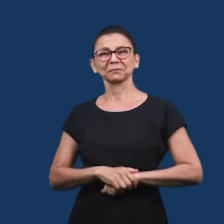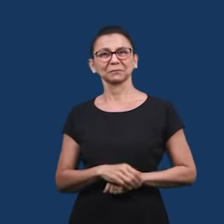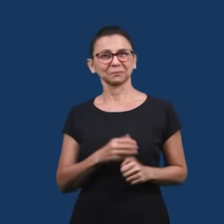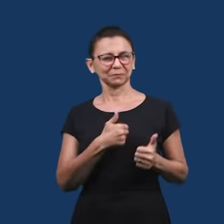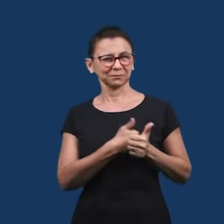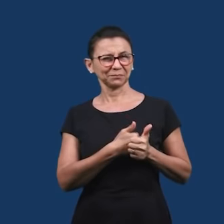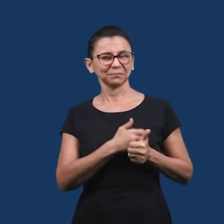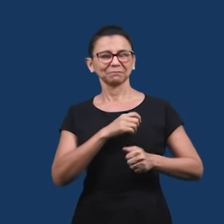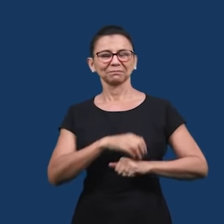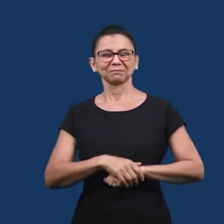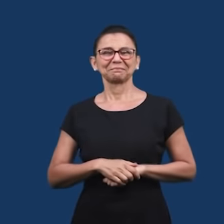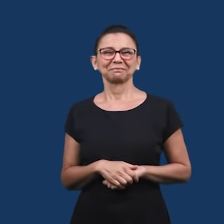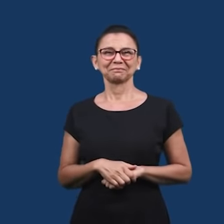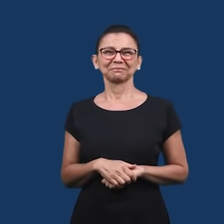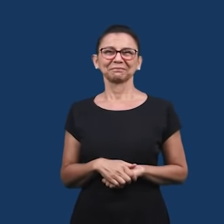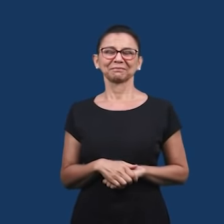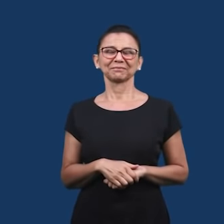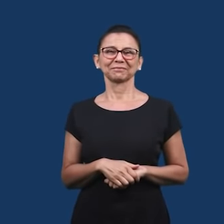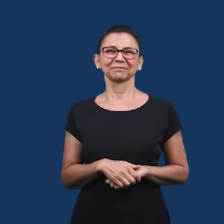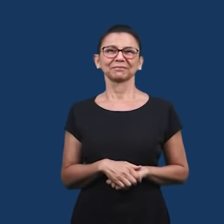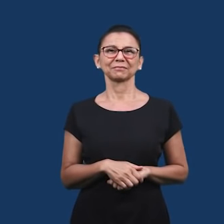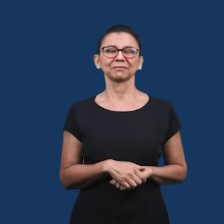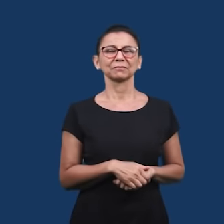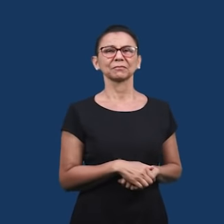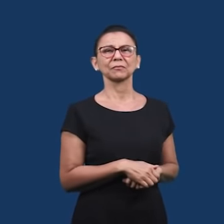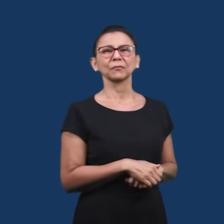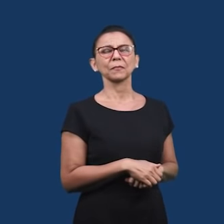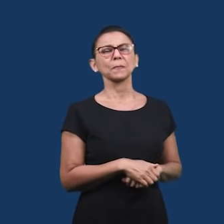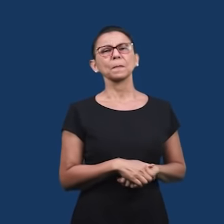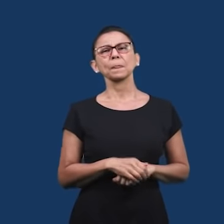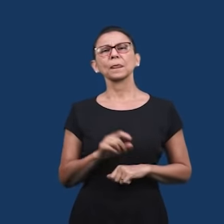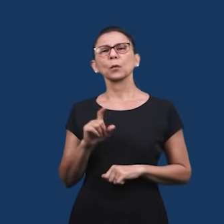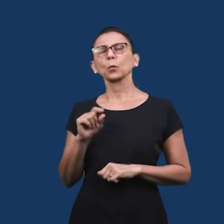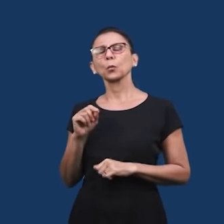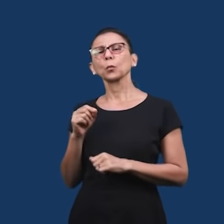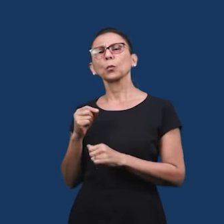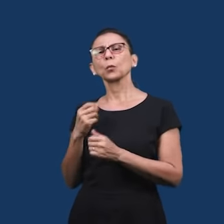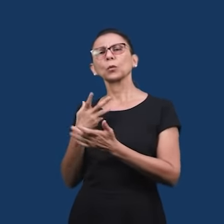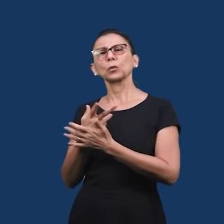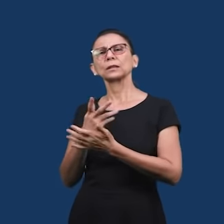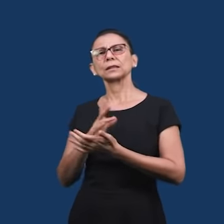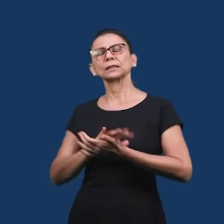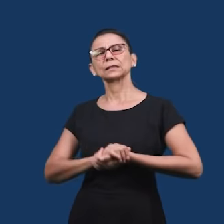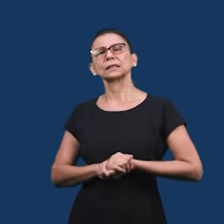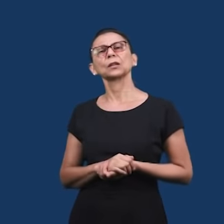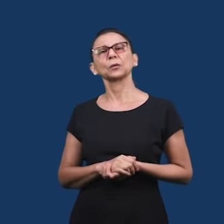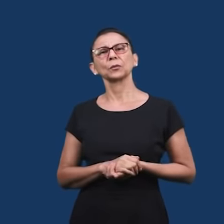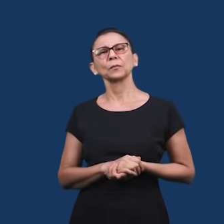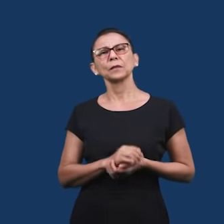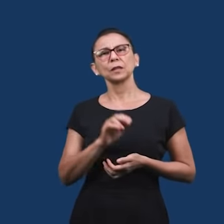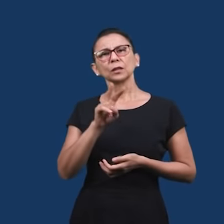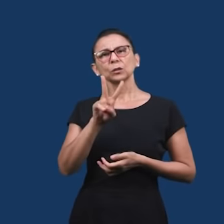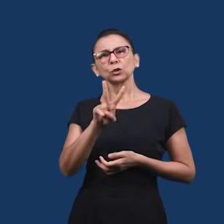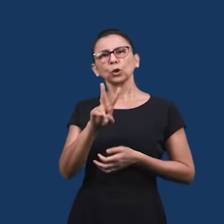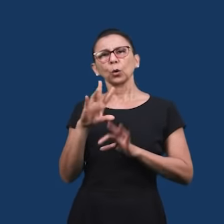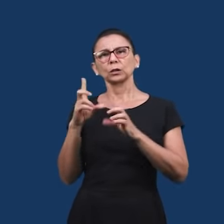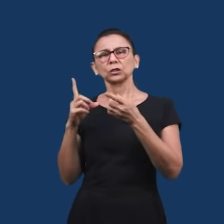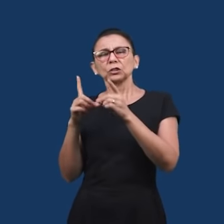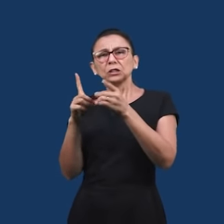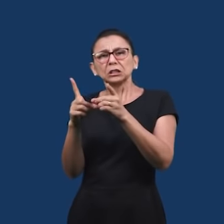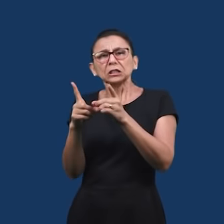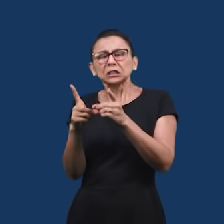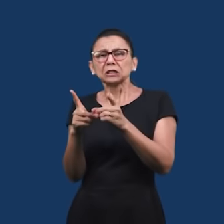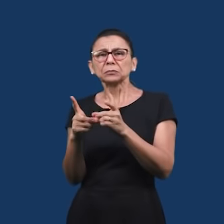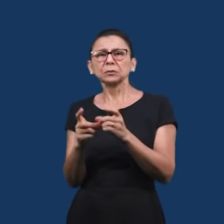O texto já está sendo projetado na tela. Vamos acompanhar então a leitura. E eis que, no mesmo dia, iam dois